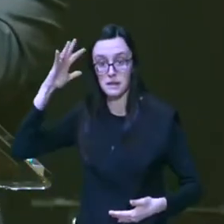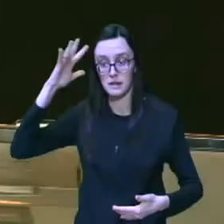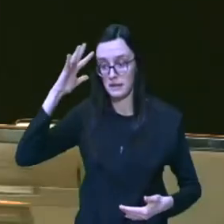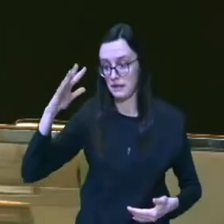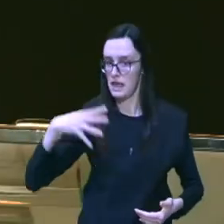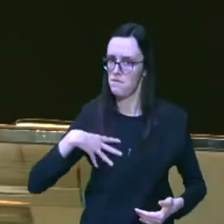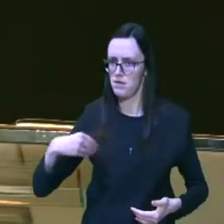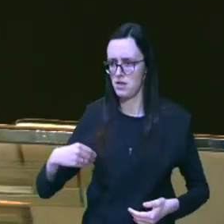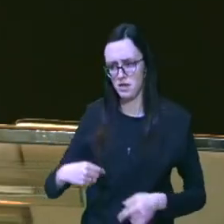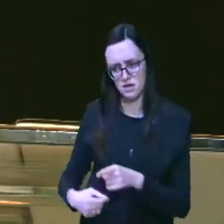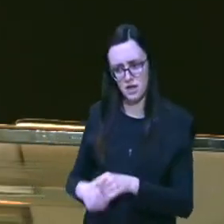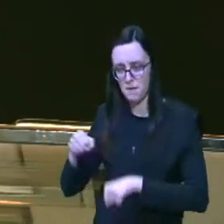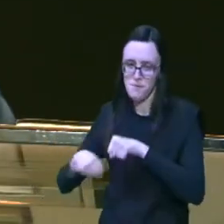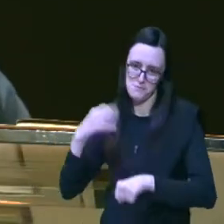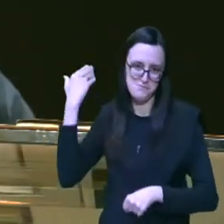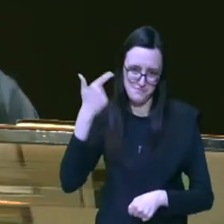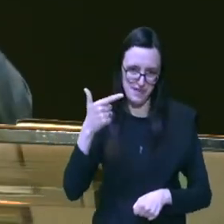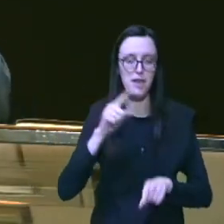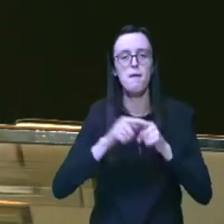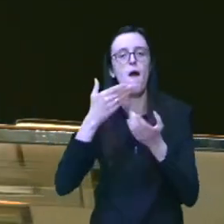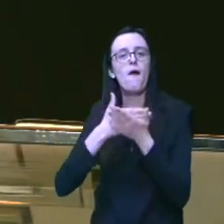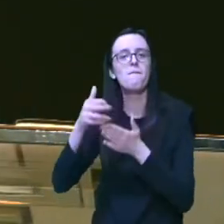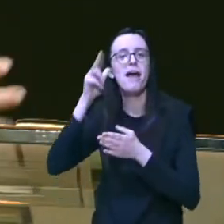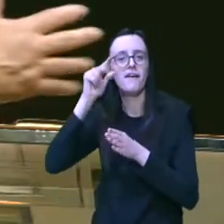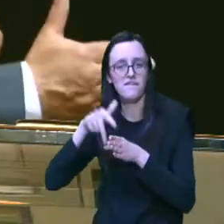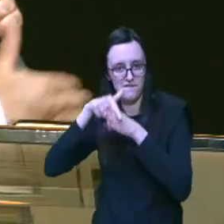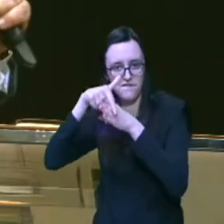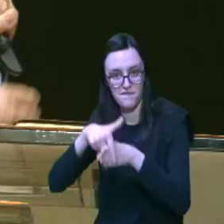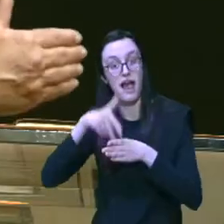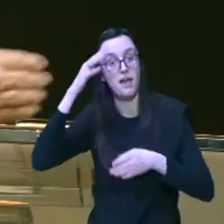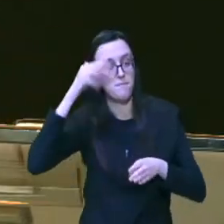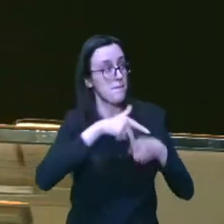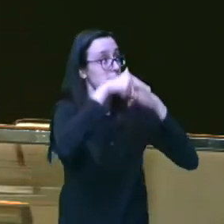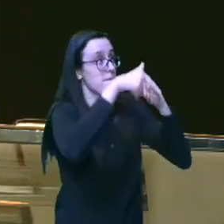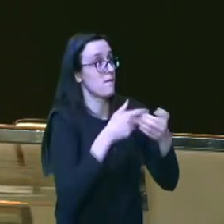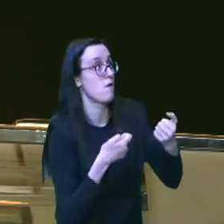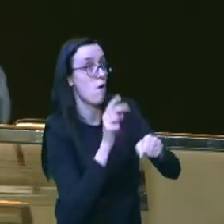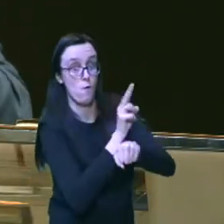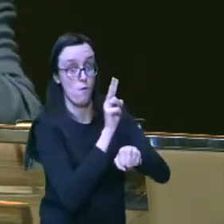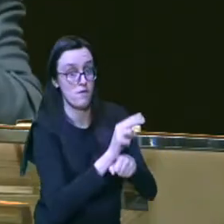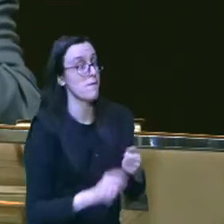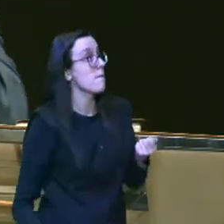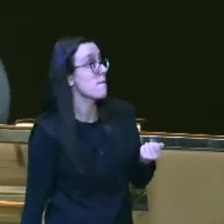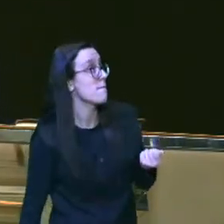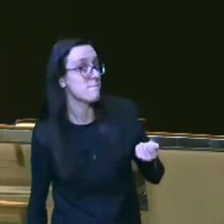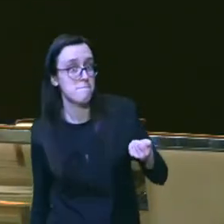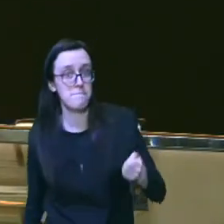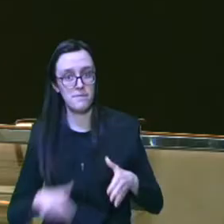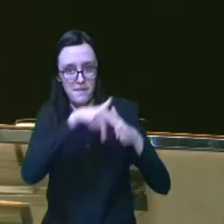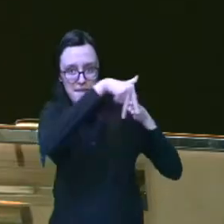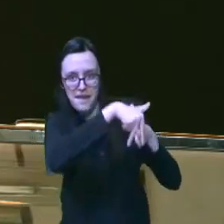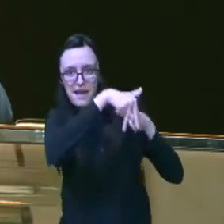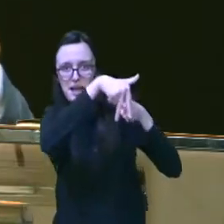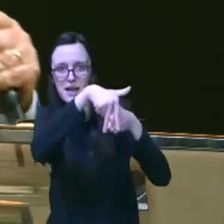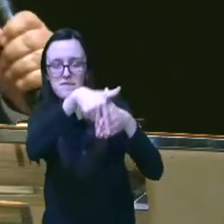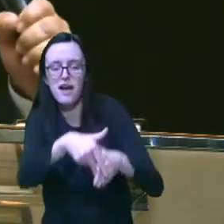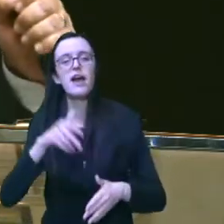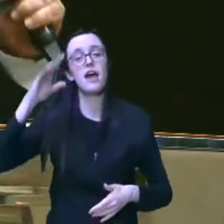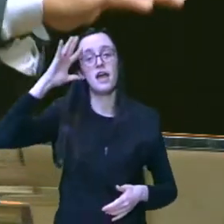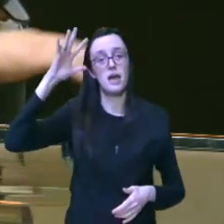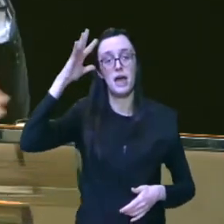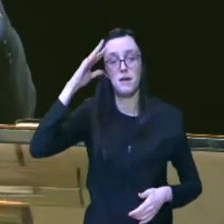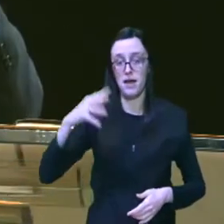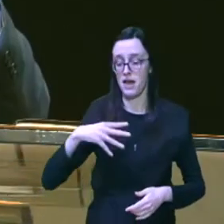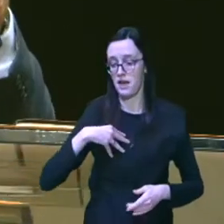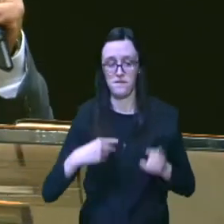ia andar de bicicleta mas começou a andar de camelo e ele segurando o filho para não cair o filho sendo